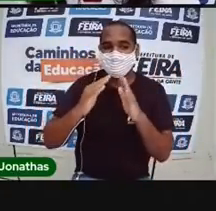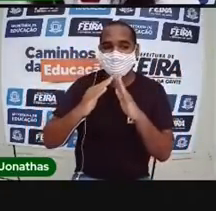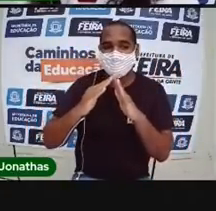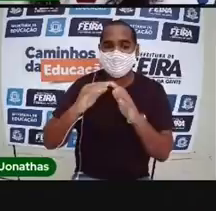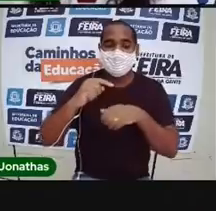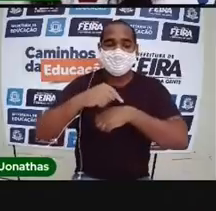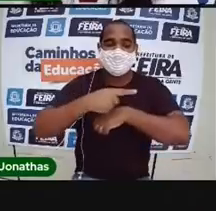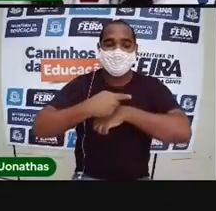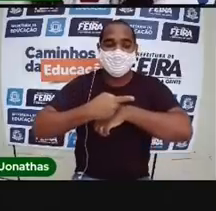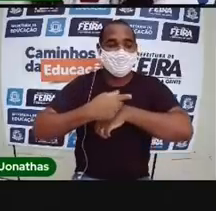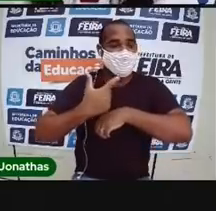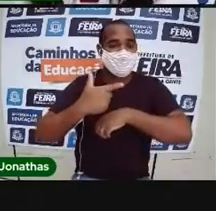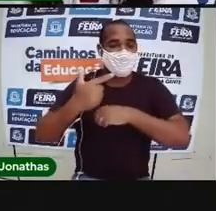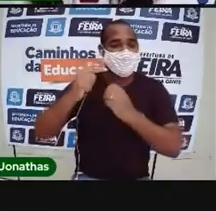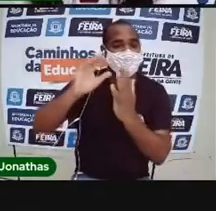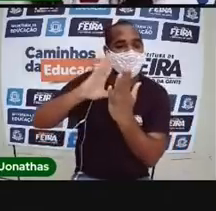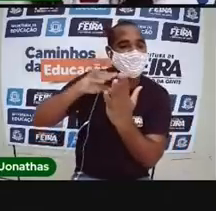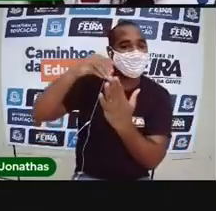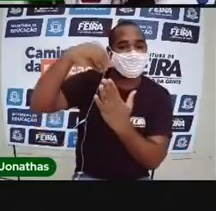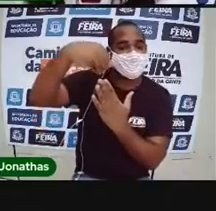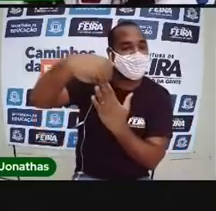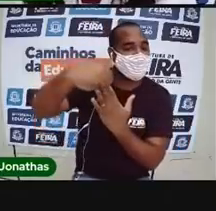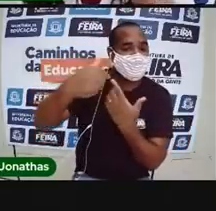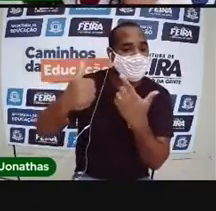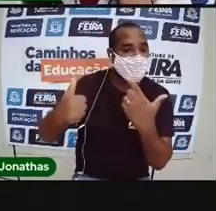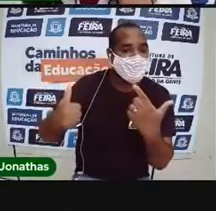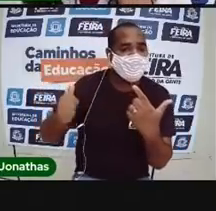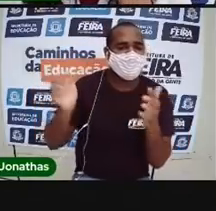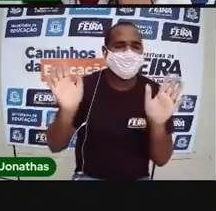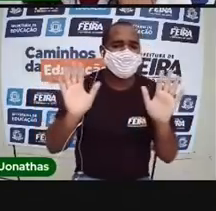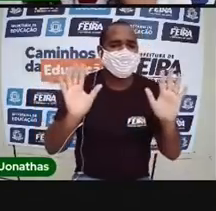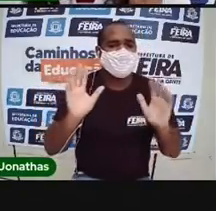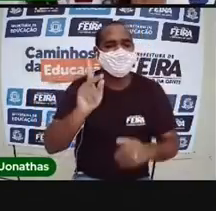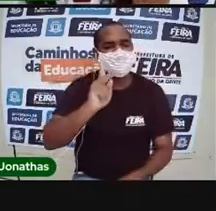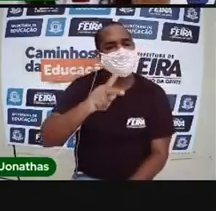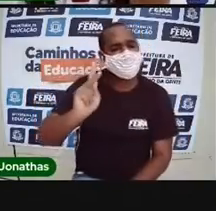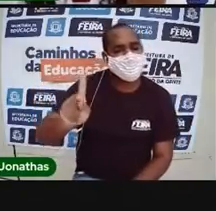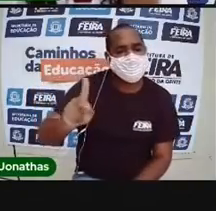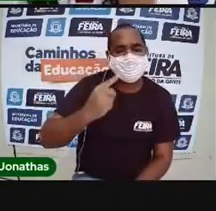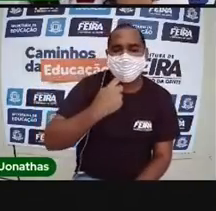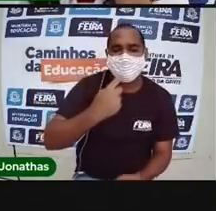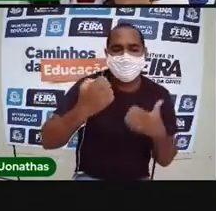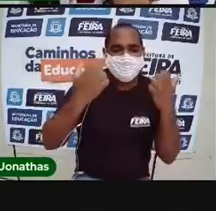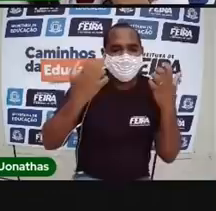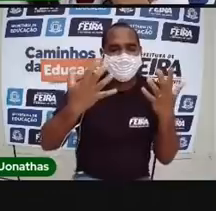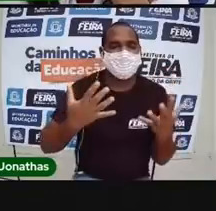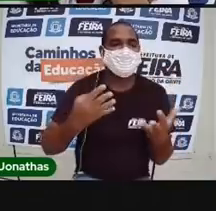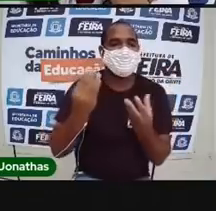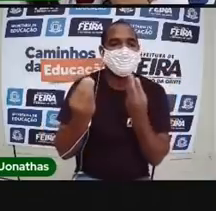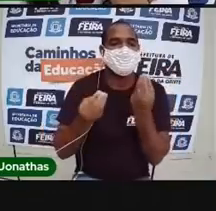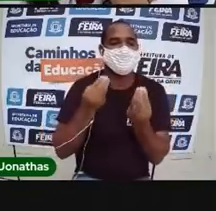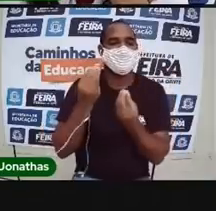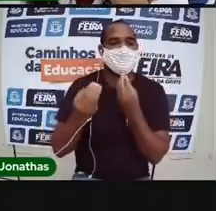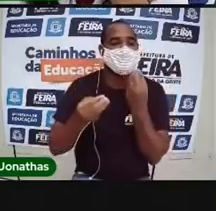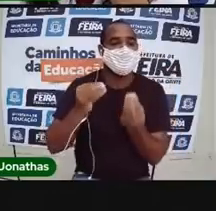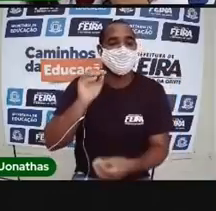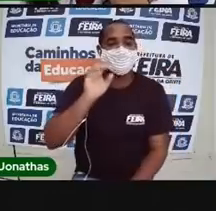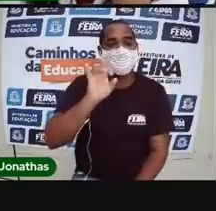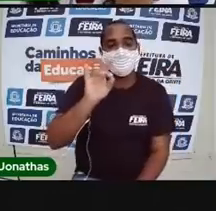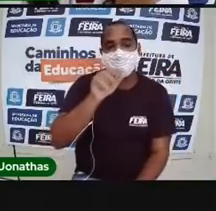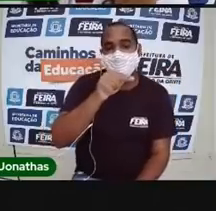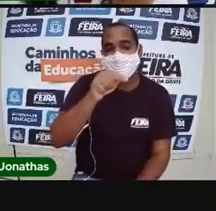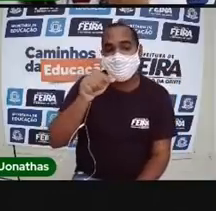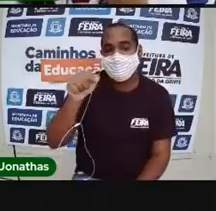relógio e ele não tinha calendário. Ah, Pro, então como é que ele sabia os dias da semana?